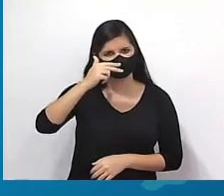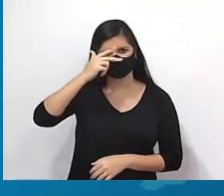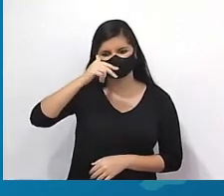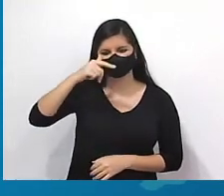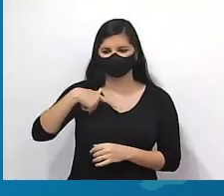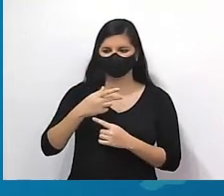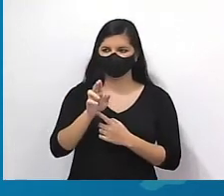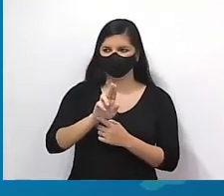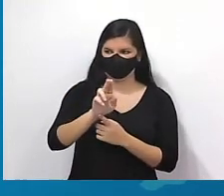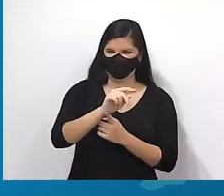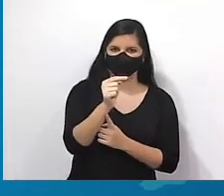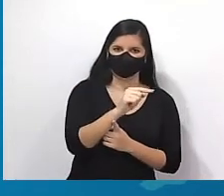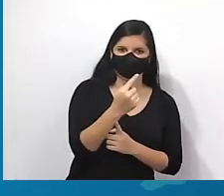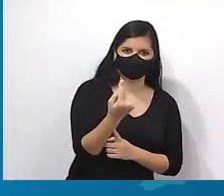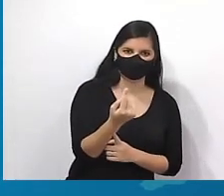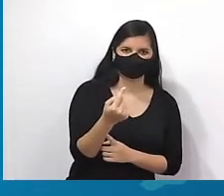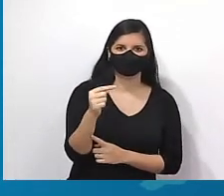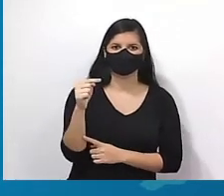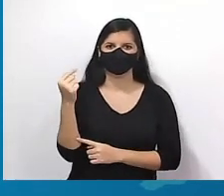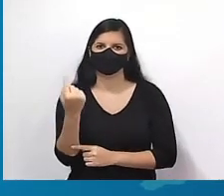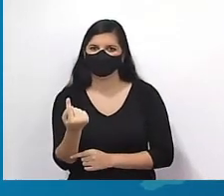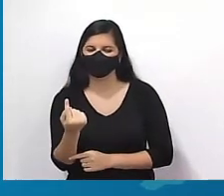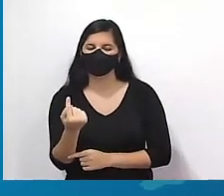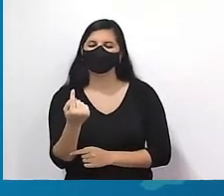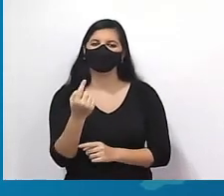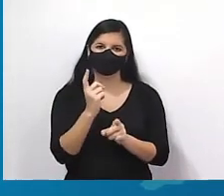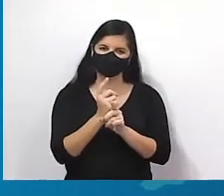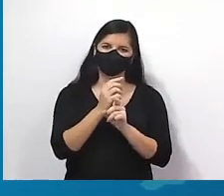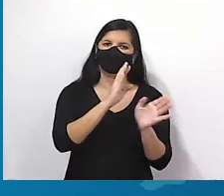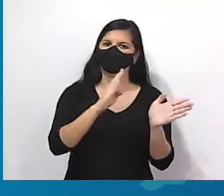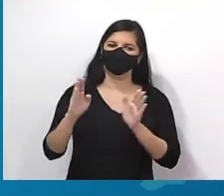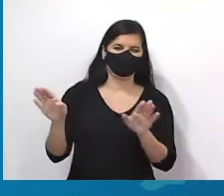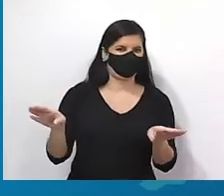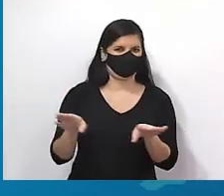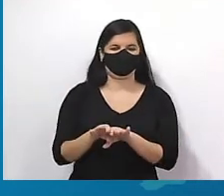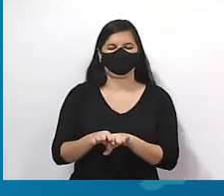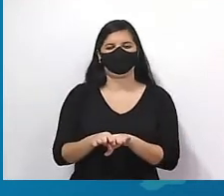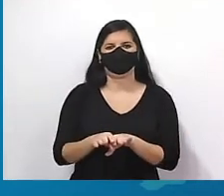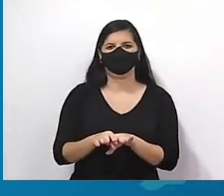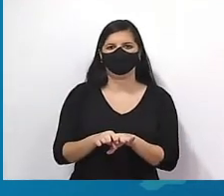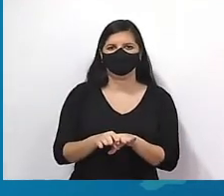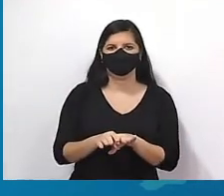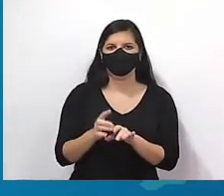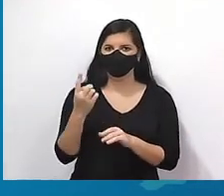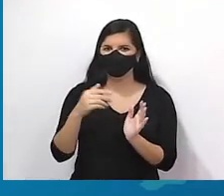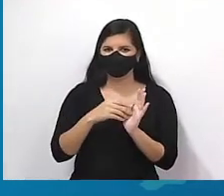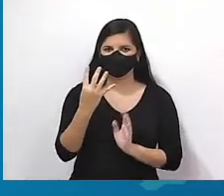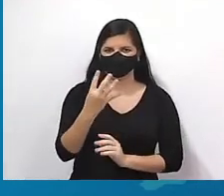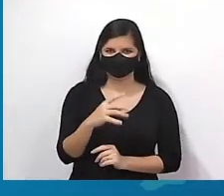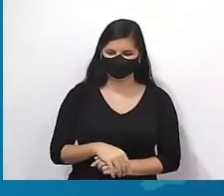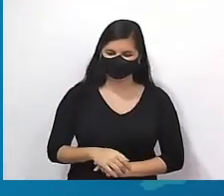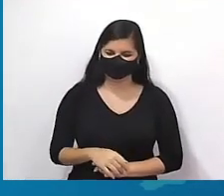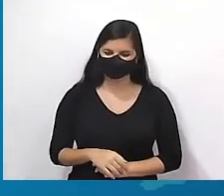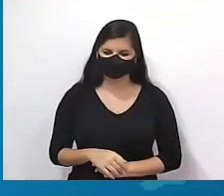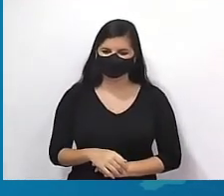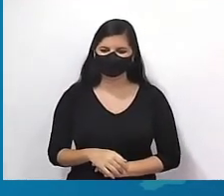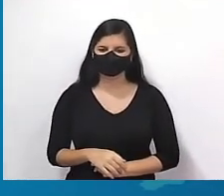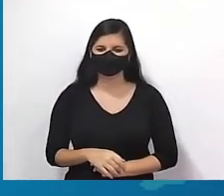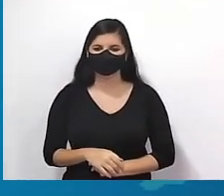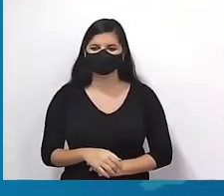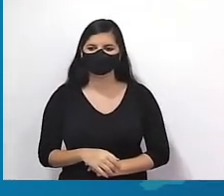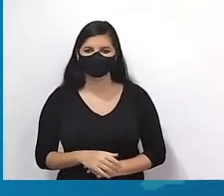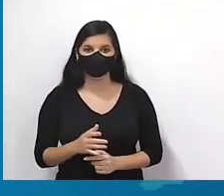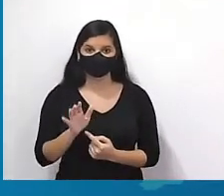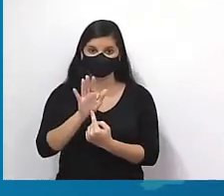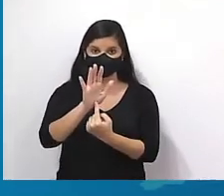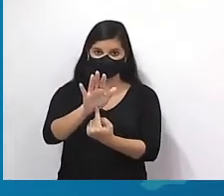você usasse menos 1, 1 e 1, você ia encontrar as sequências também que eu encontrei a partir de 1 a 4. Tá tranquilo? Então, vem comigo agora que a gente